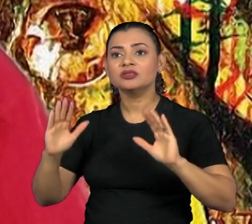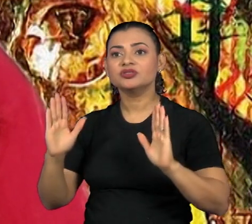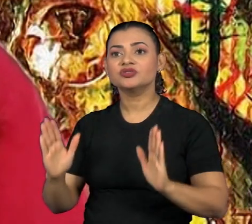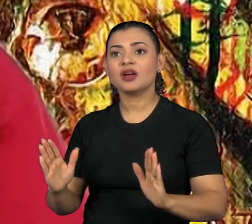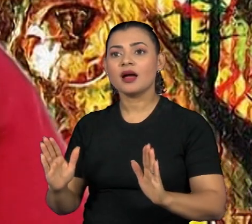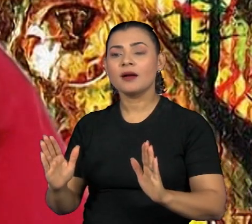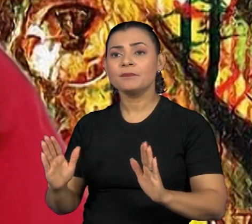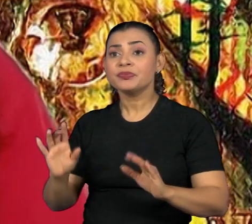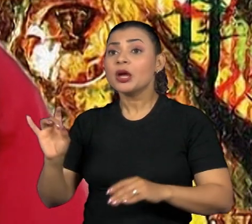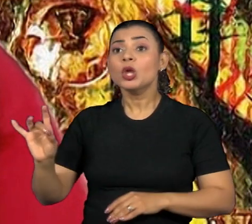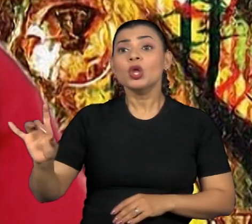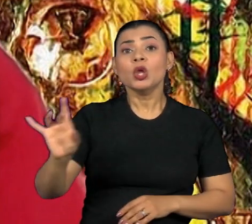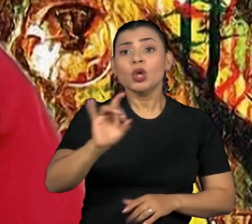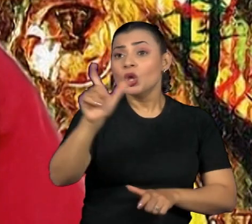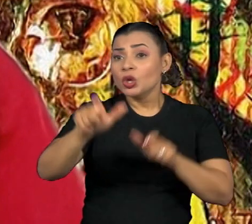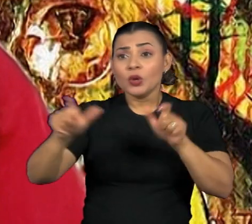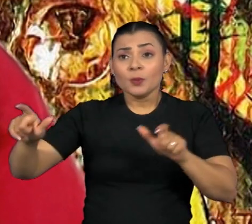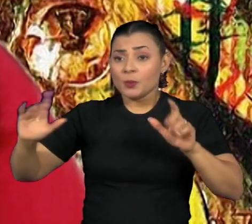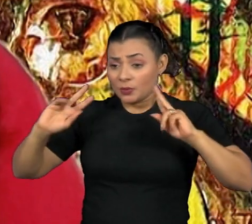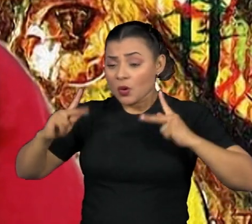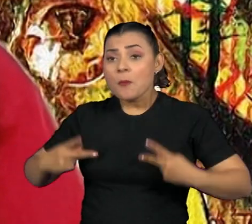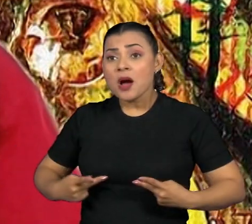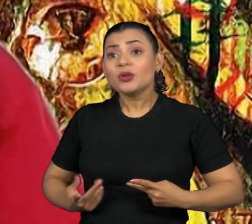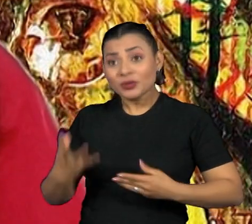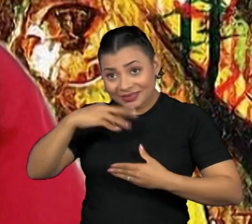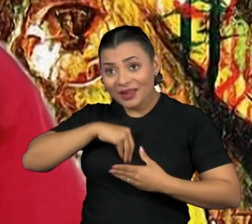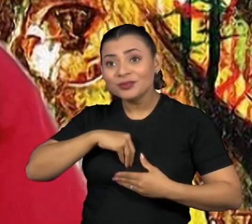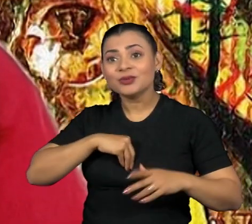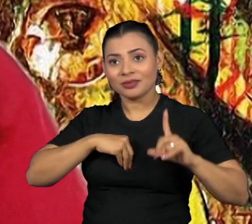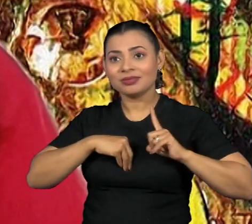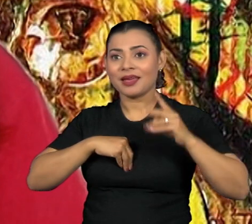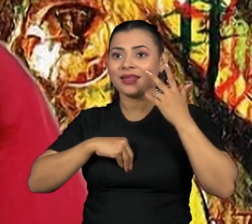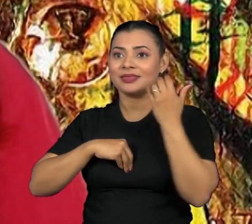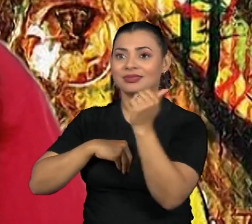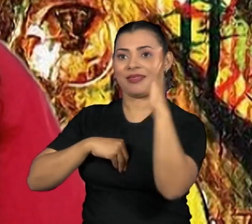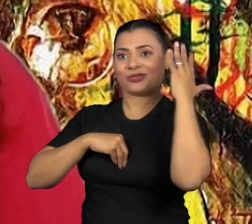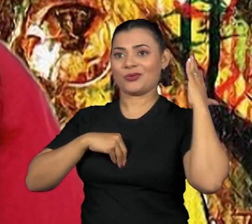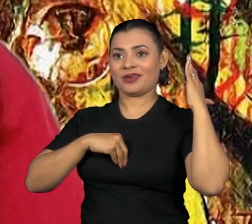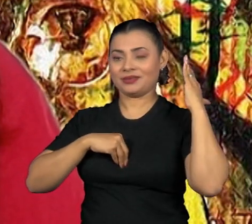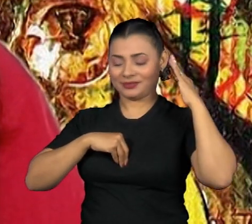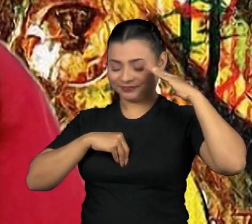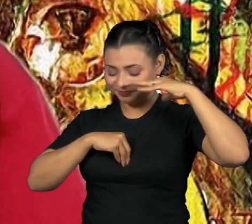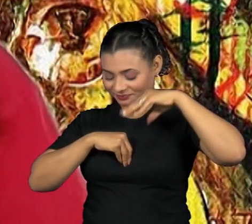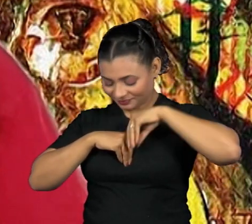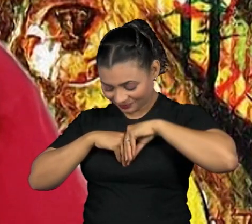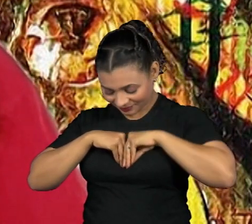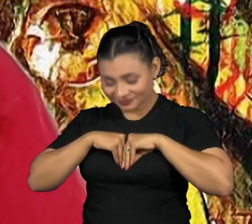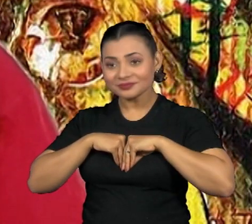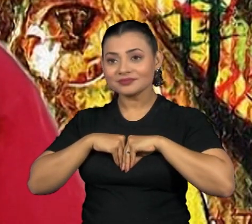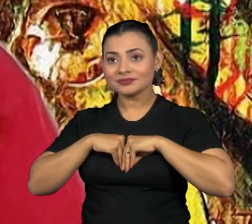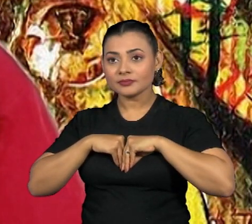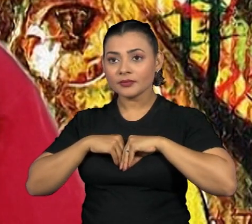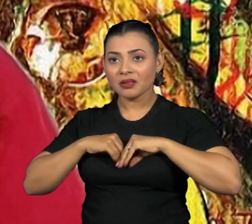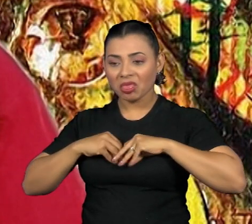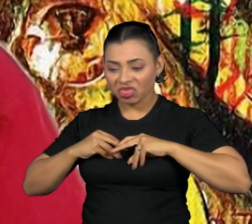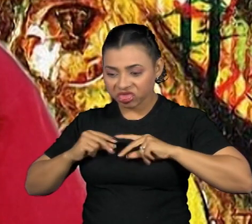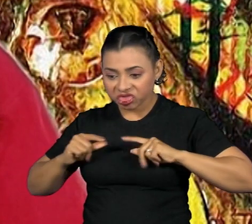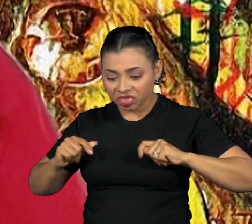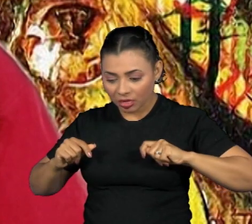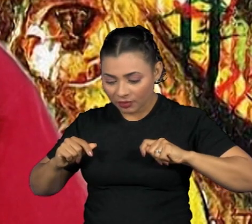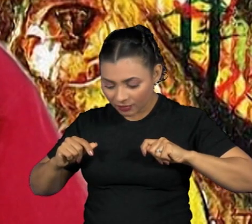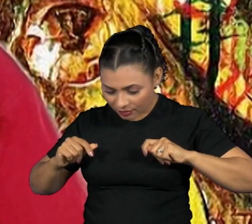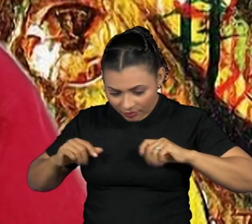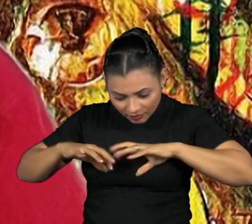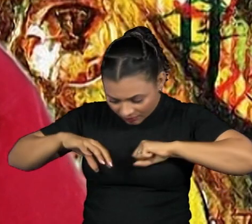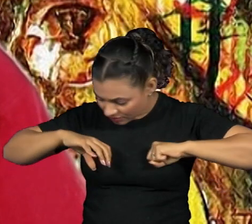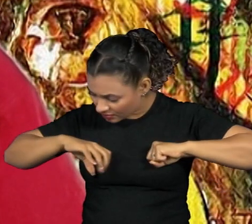Todo ser humano tem uma nascente dentro dele. Quando essa nascente seca, ele começa a enxergar a mãe